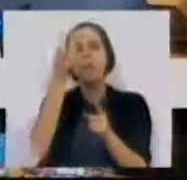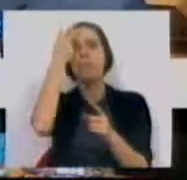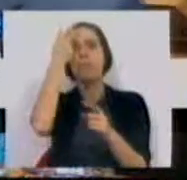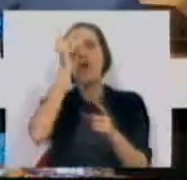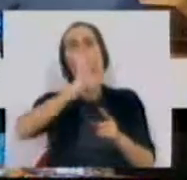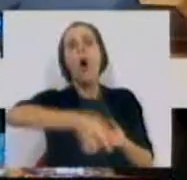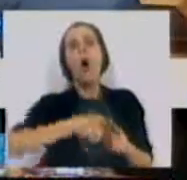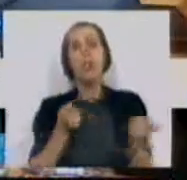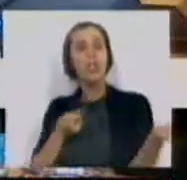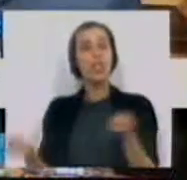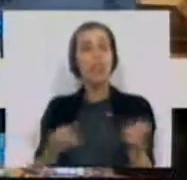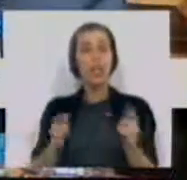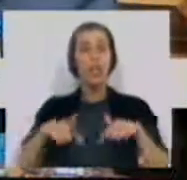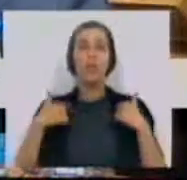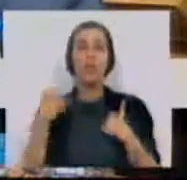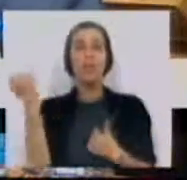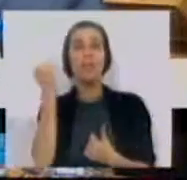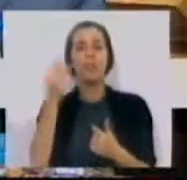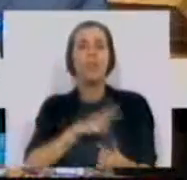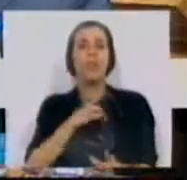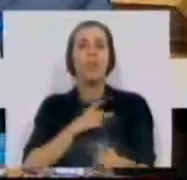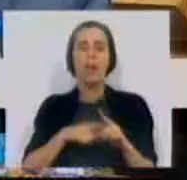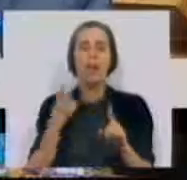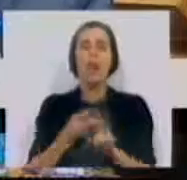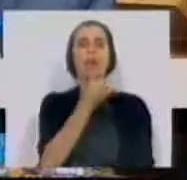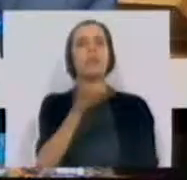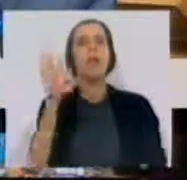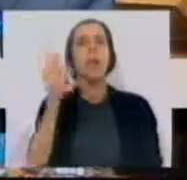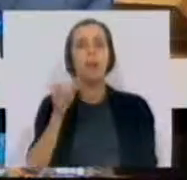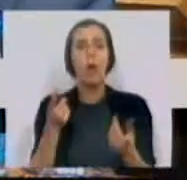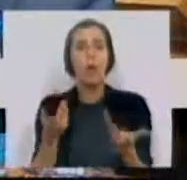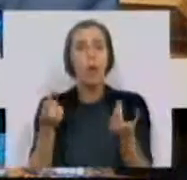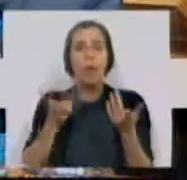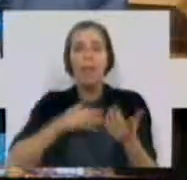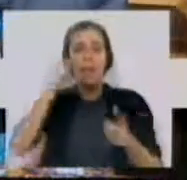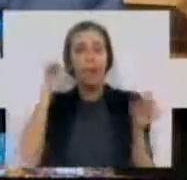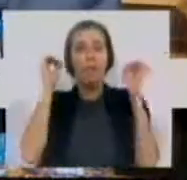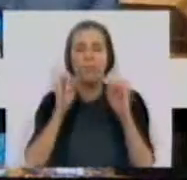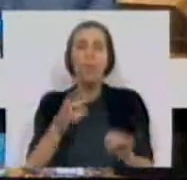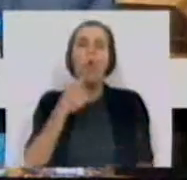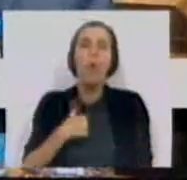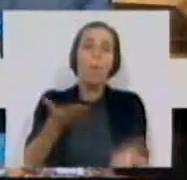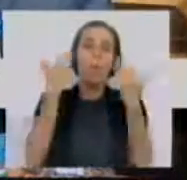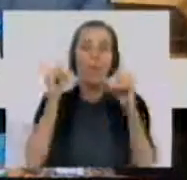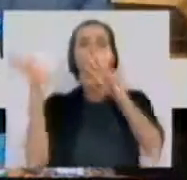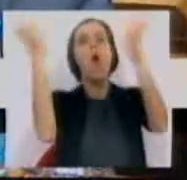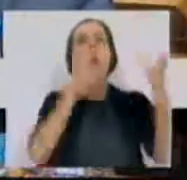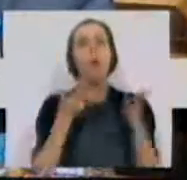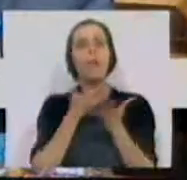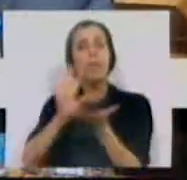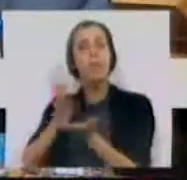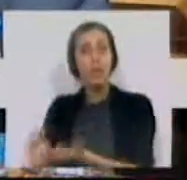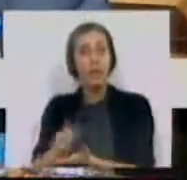sugeriu para gerirem as suas instituições em 2014 sem qualquer déficit. Ou então diga-nos onde se deverão